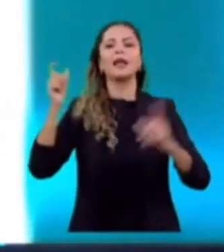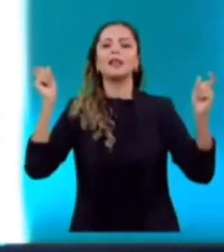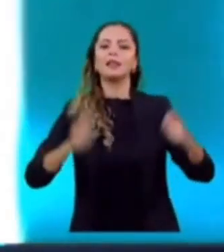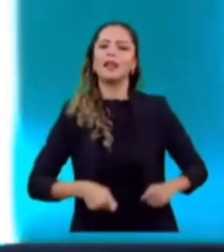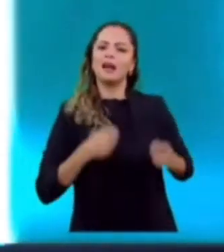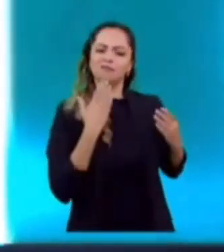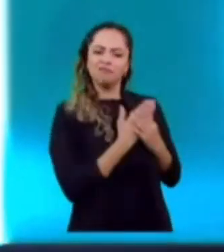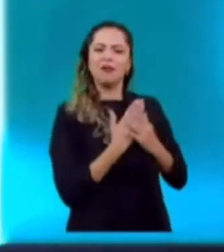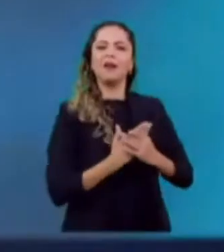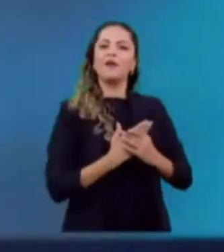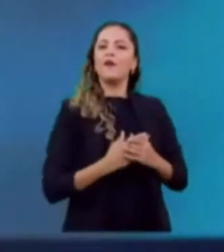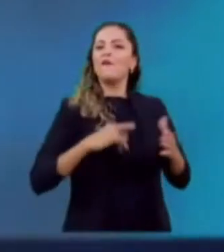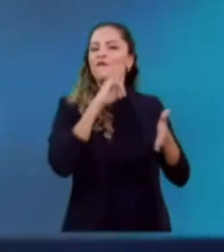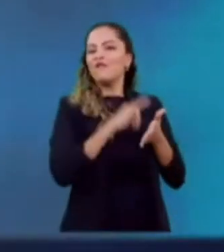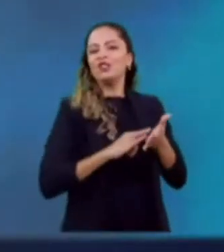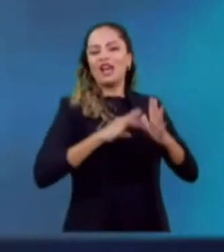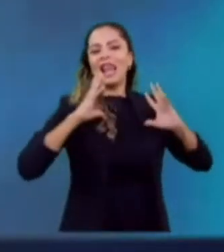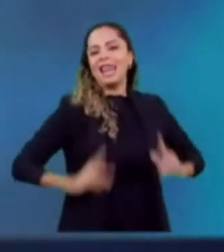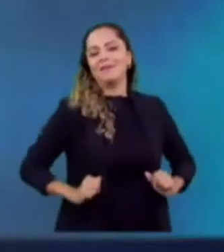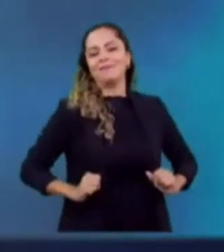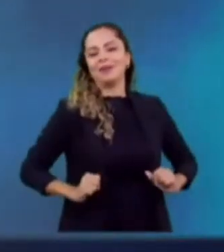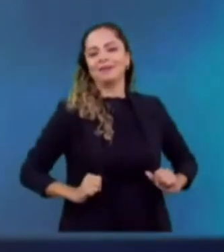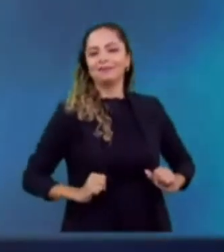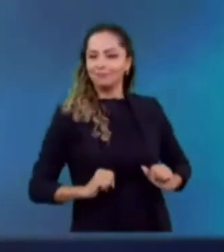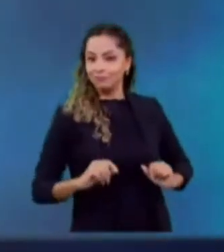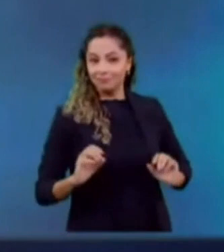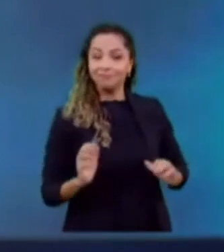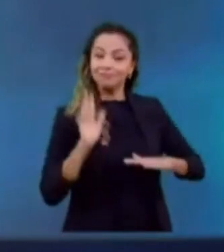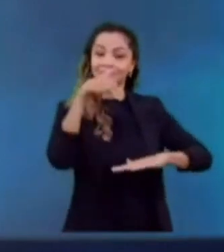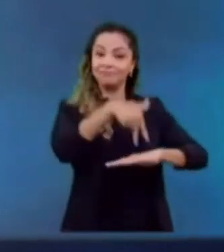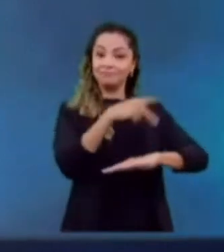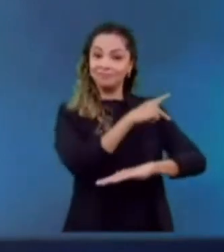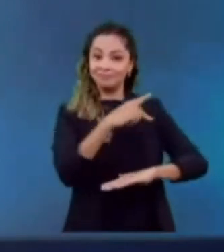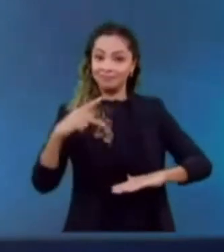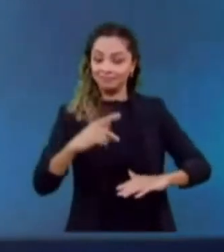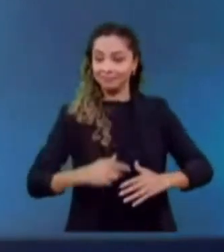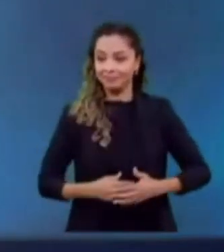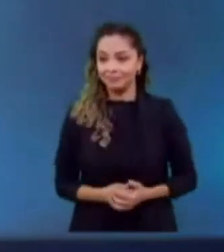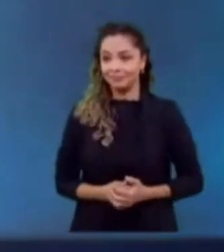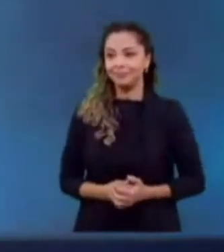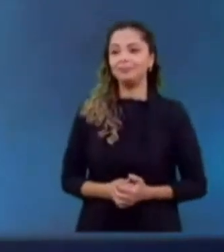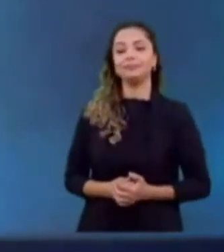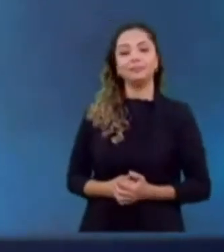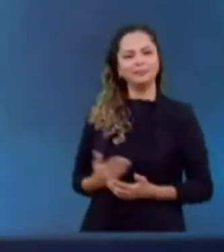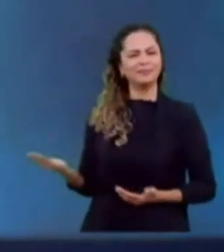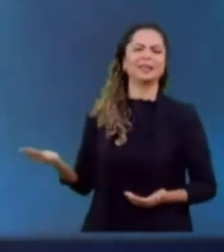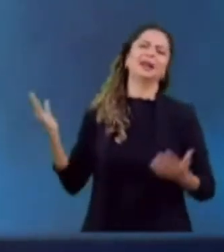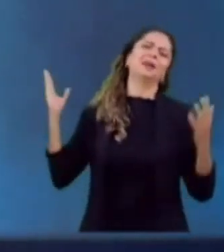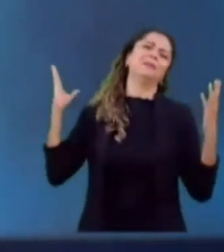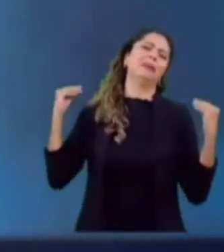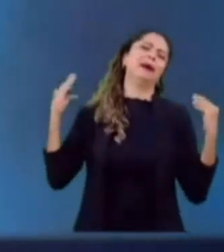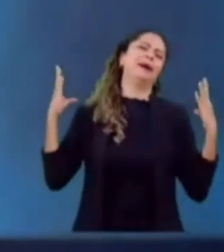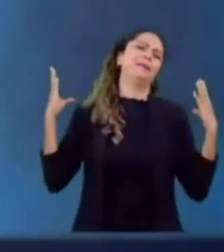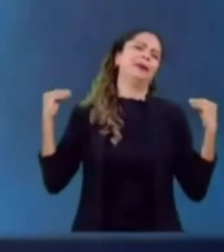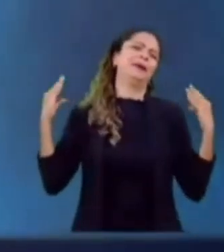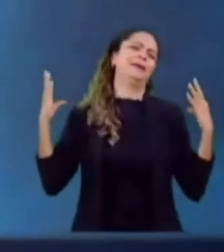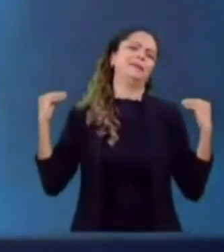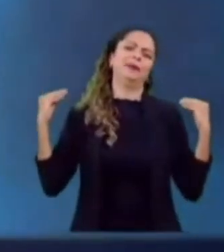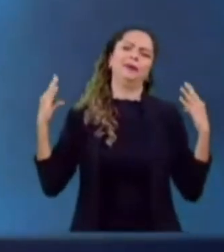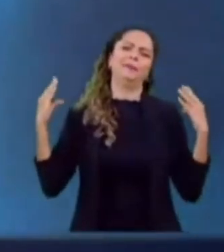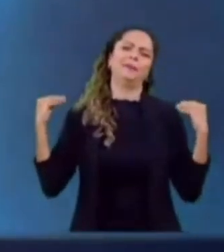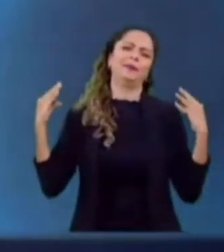brasileira. A réplica do padre Calmon. São falácias, falácias e falácias. Nós já sabemos, já estamos